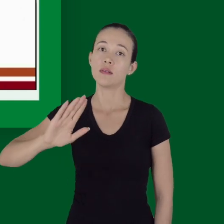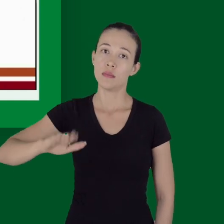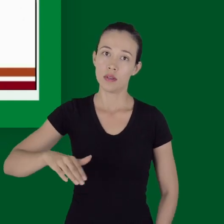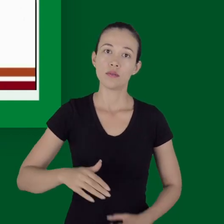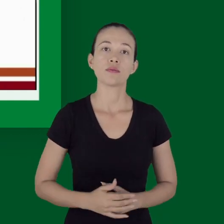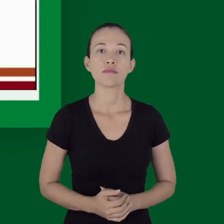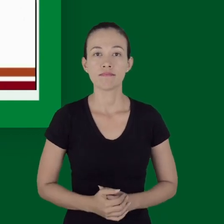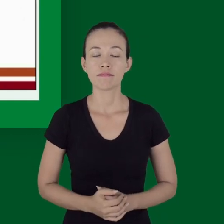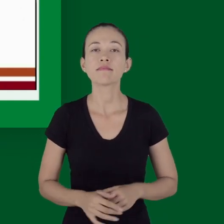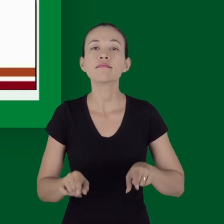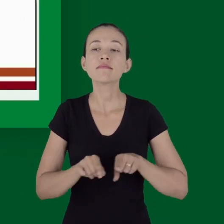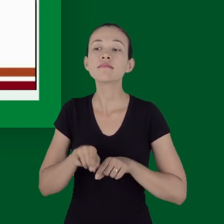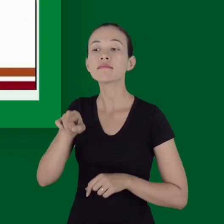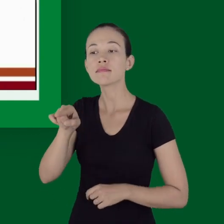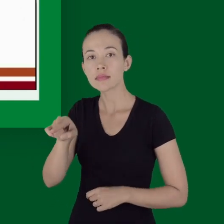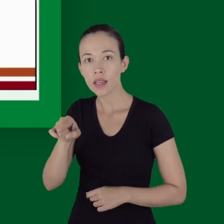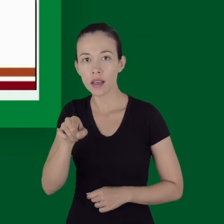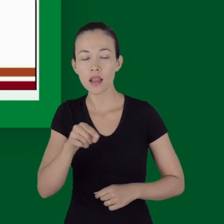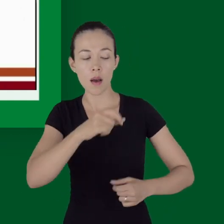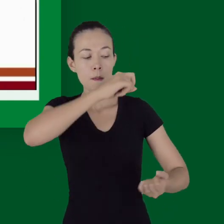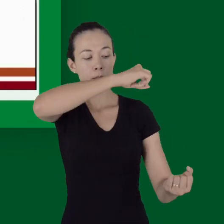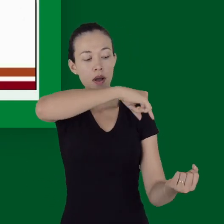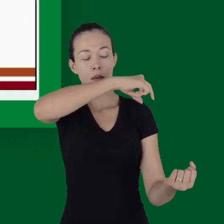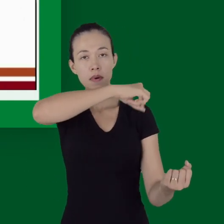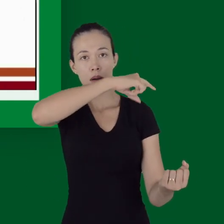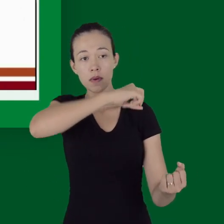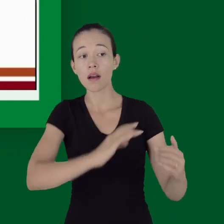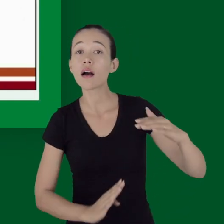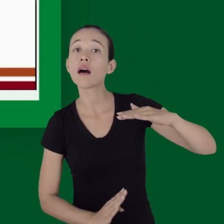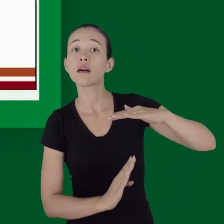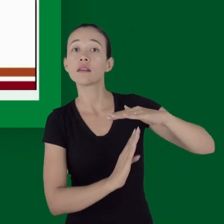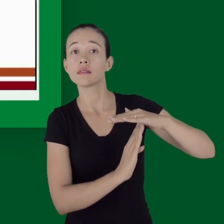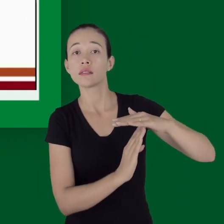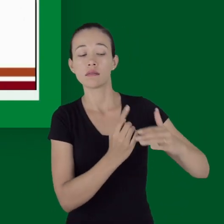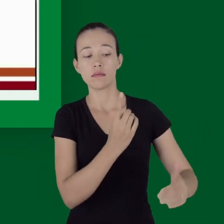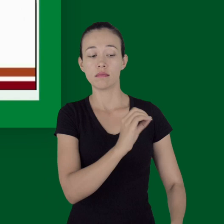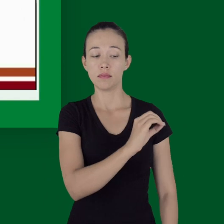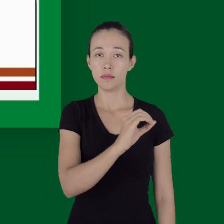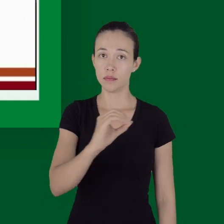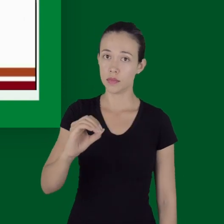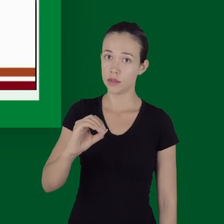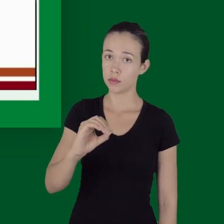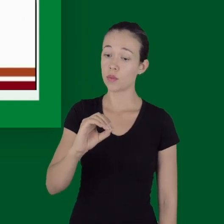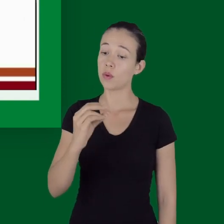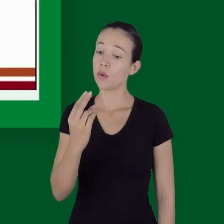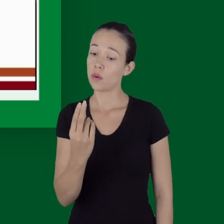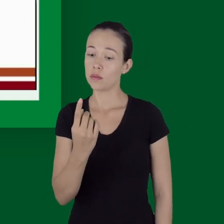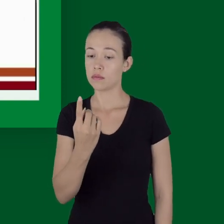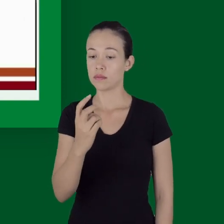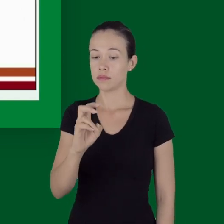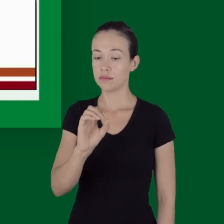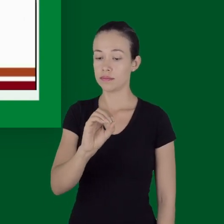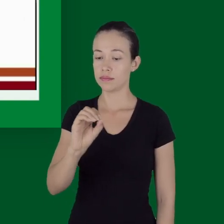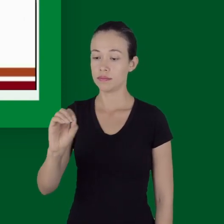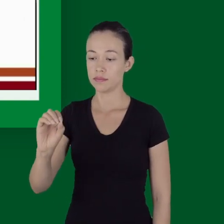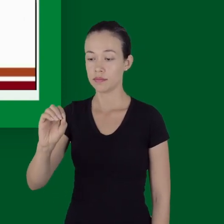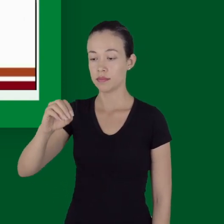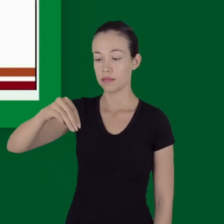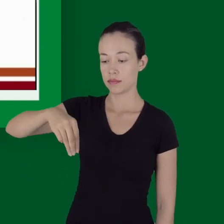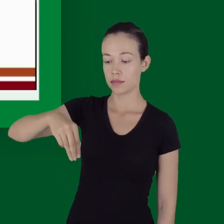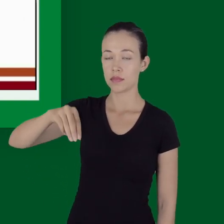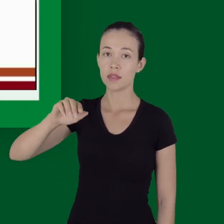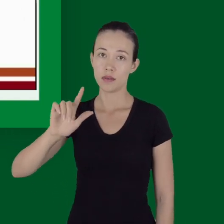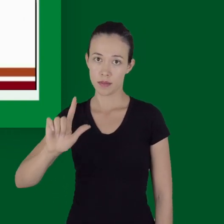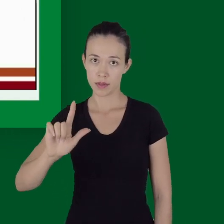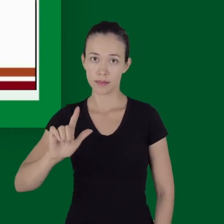reposição até 1000 ou 1500 ml no caso de TCE né é possível que seja feito o uso de